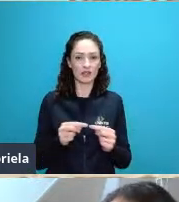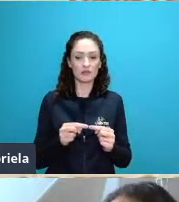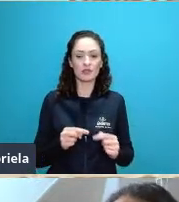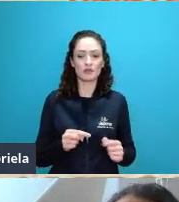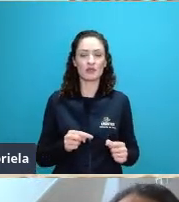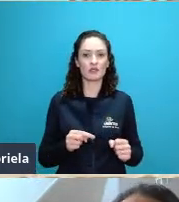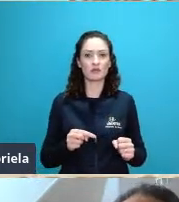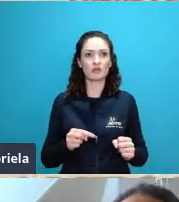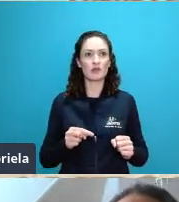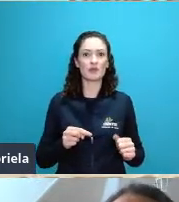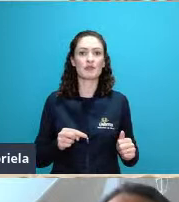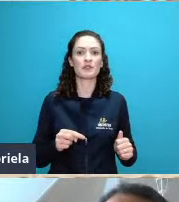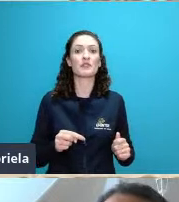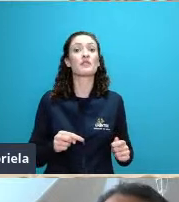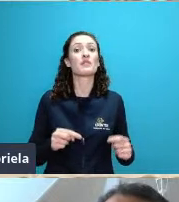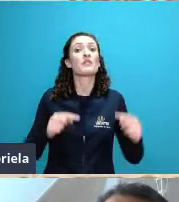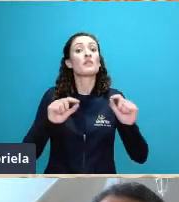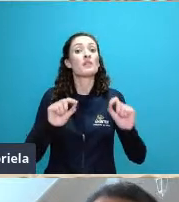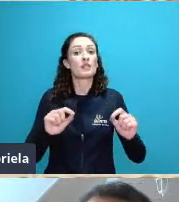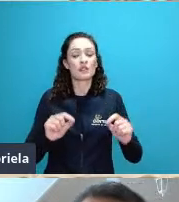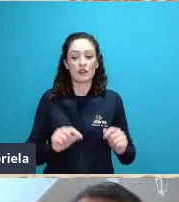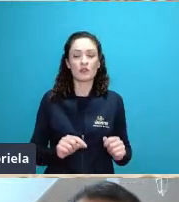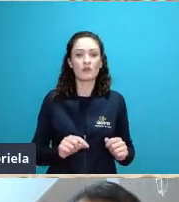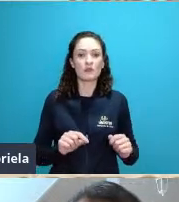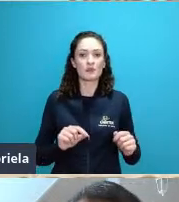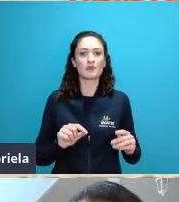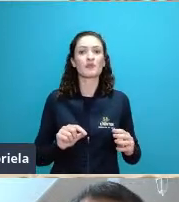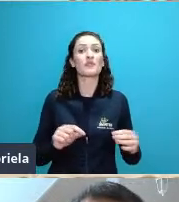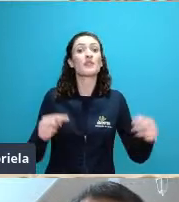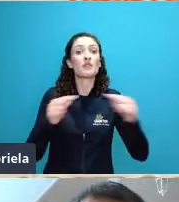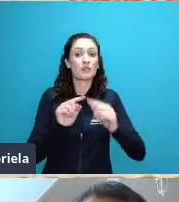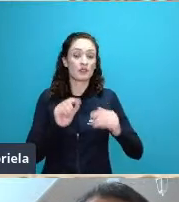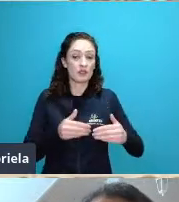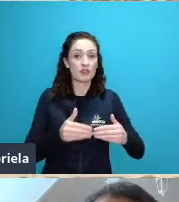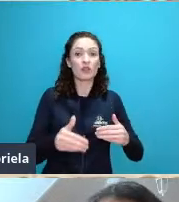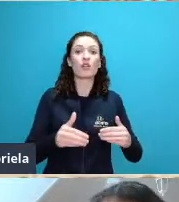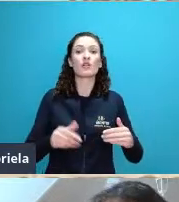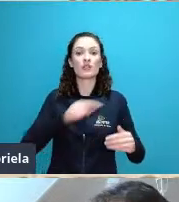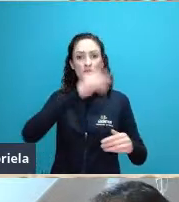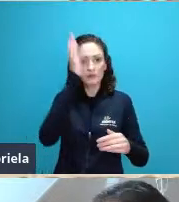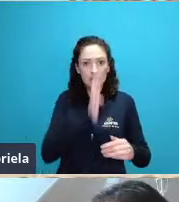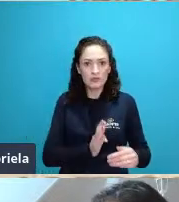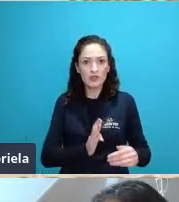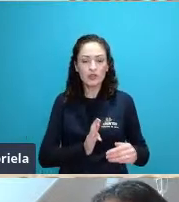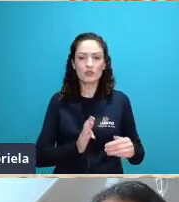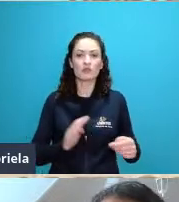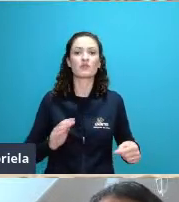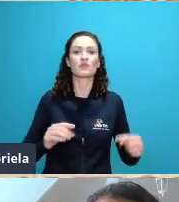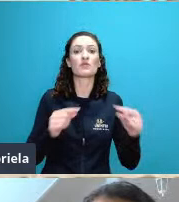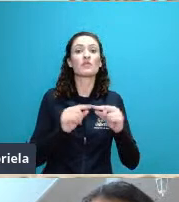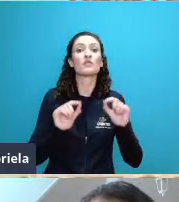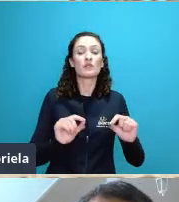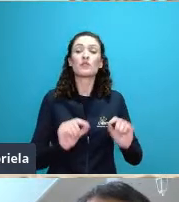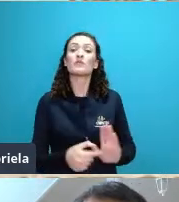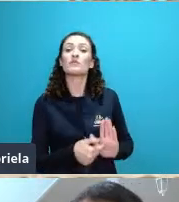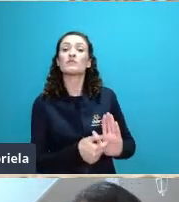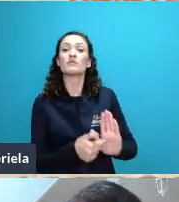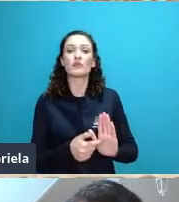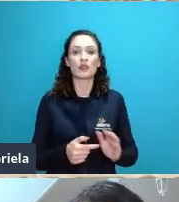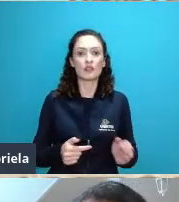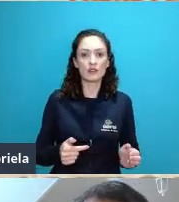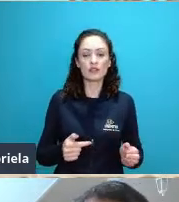número 5 que inclusive traz a censura no Brasil e a censura não só nas mídias mas também